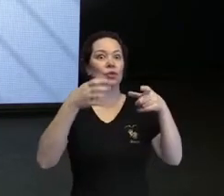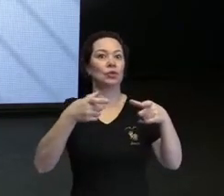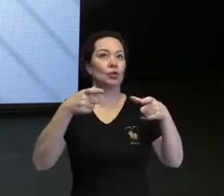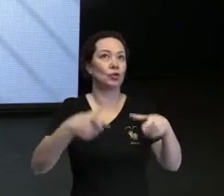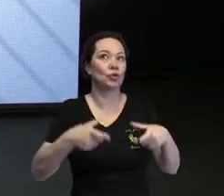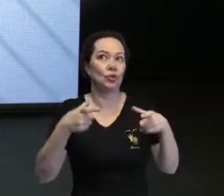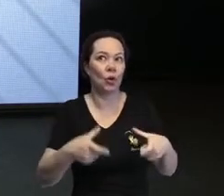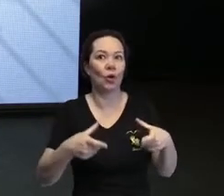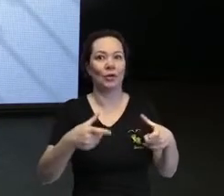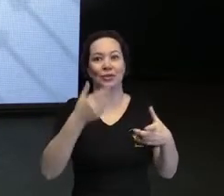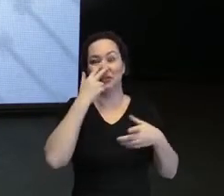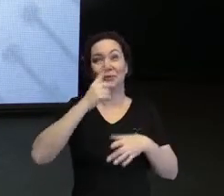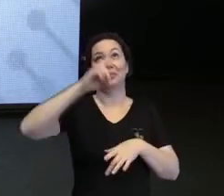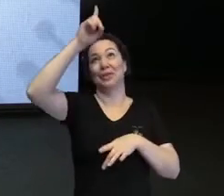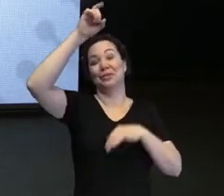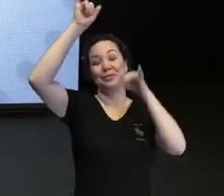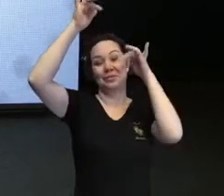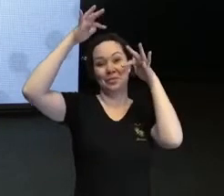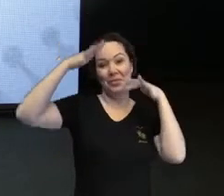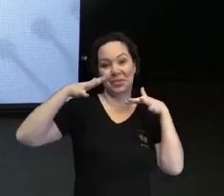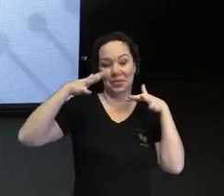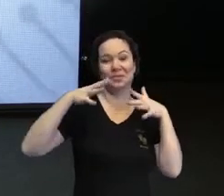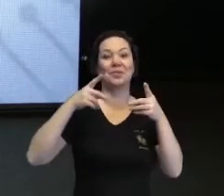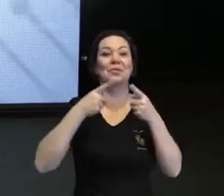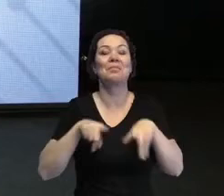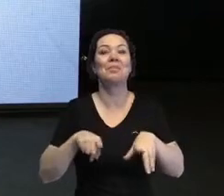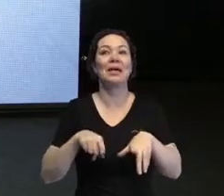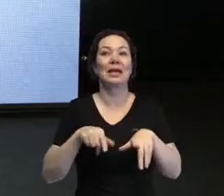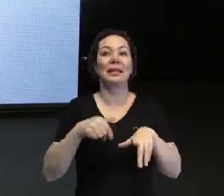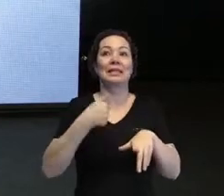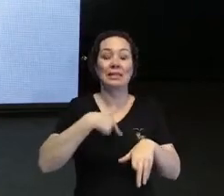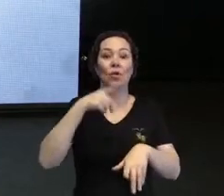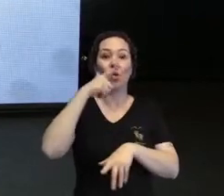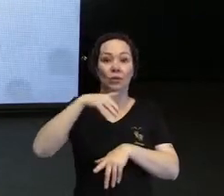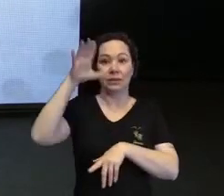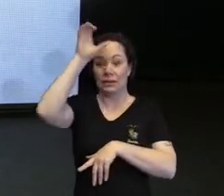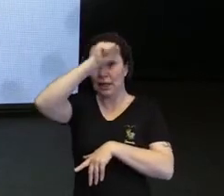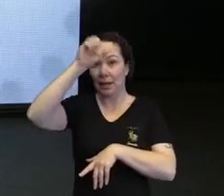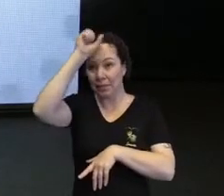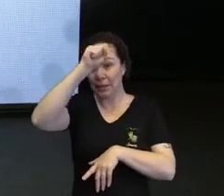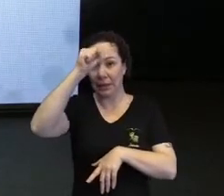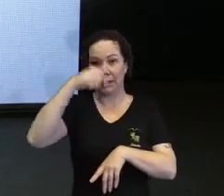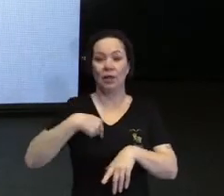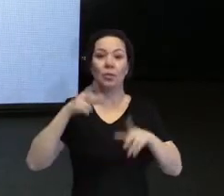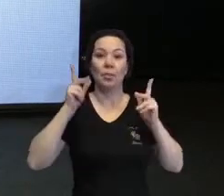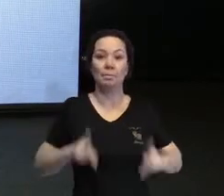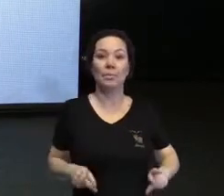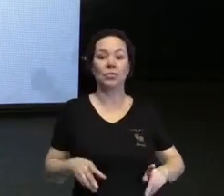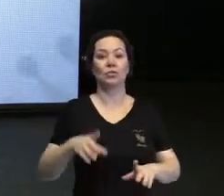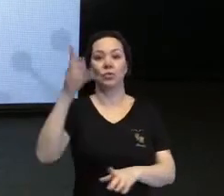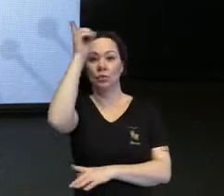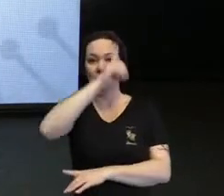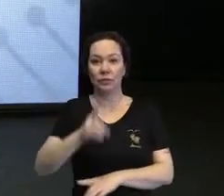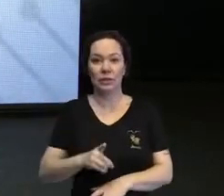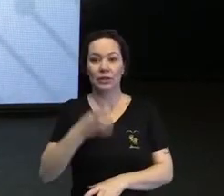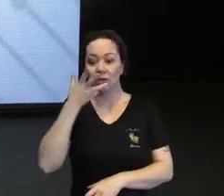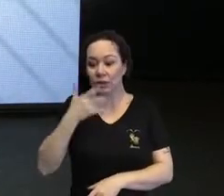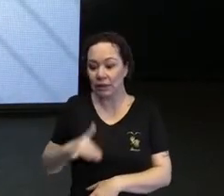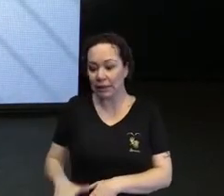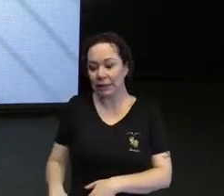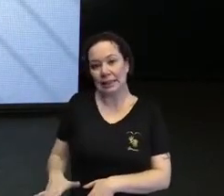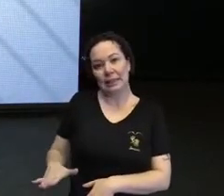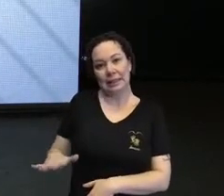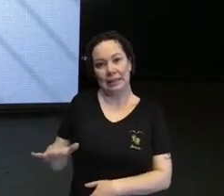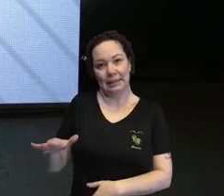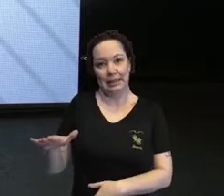inclusive, muito abençoada de poder ter aprendido a ser uma pessoa com deficiência na infância. E